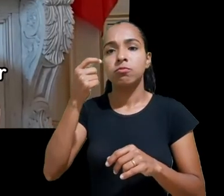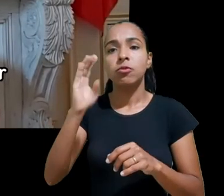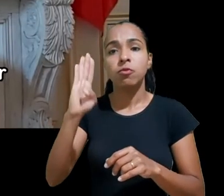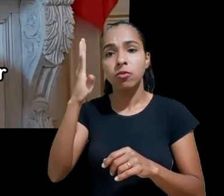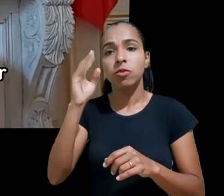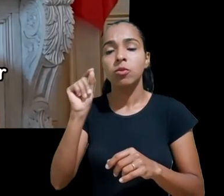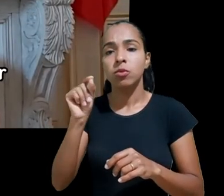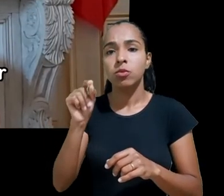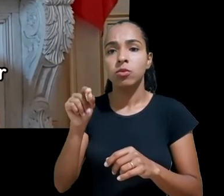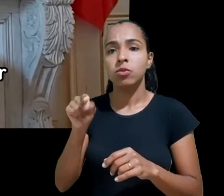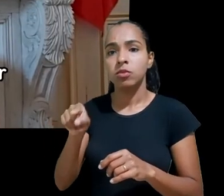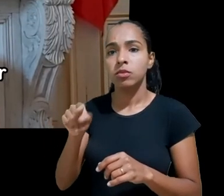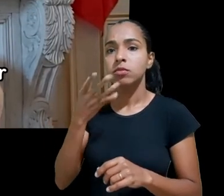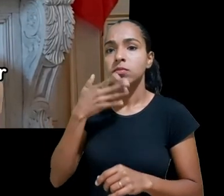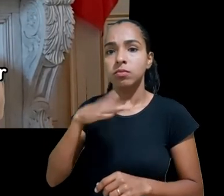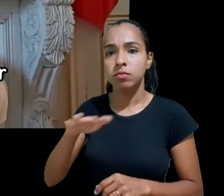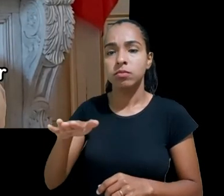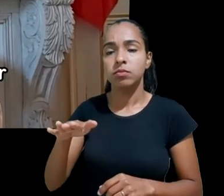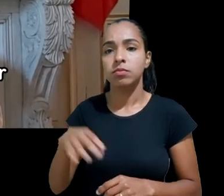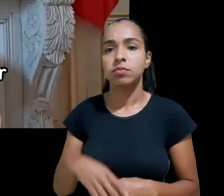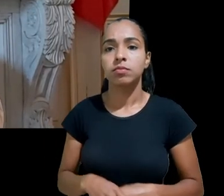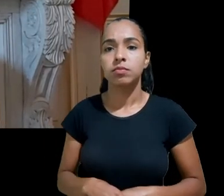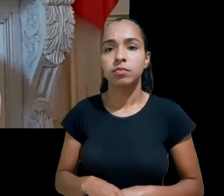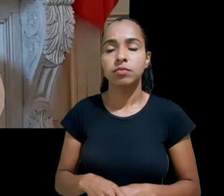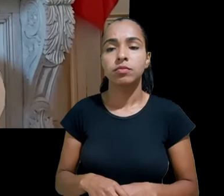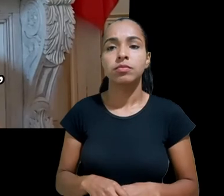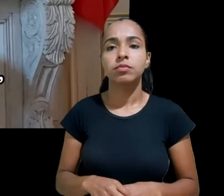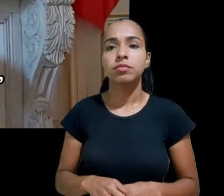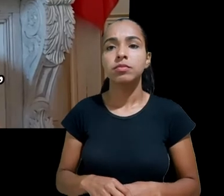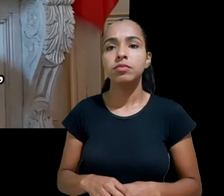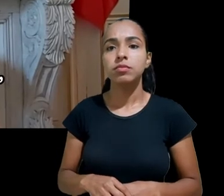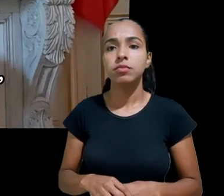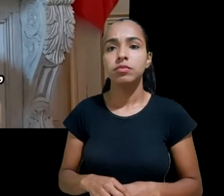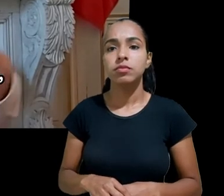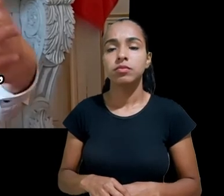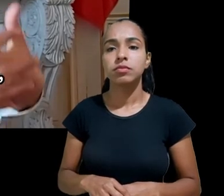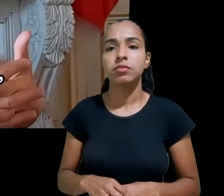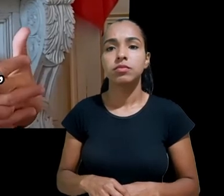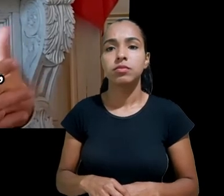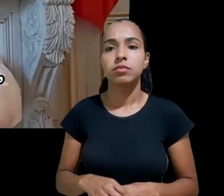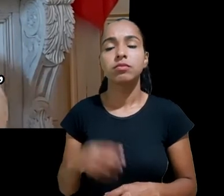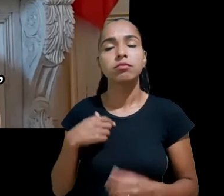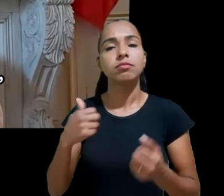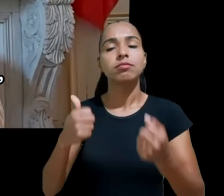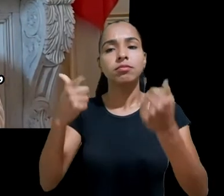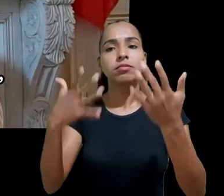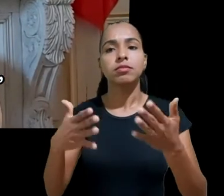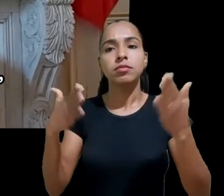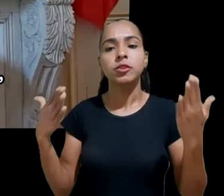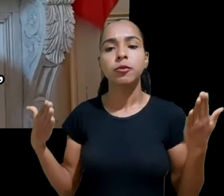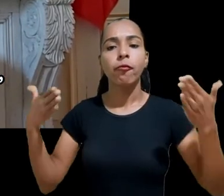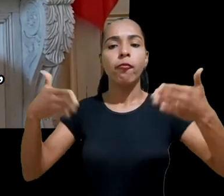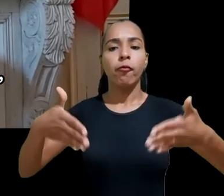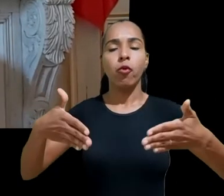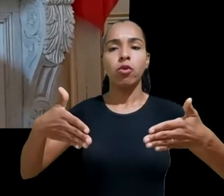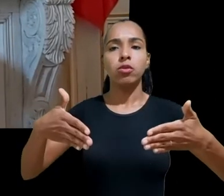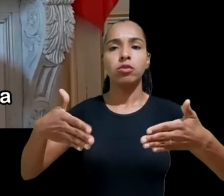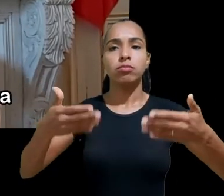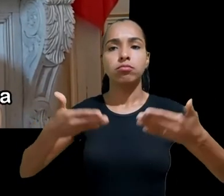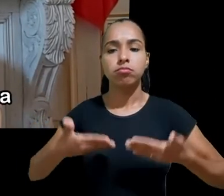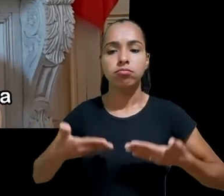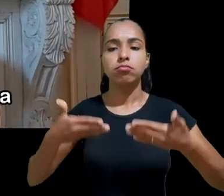chance de m'exprimer lors de ce colloque c'est parce que en France j'ai fait voter il a quelques mois